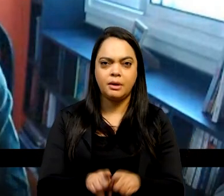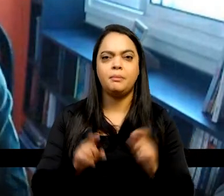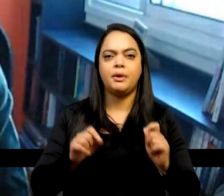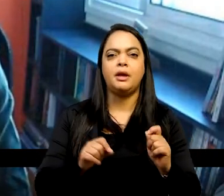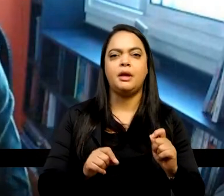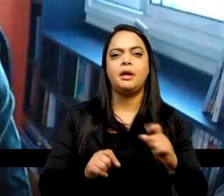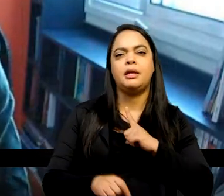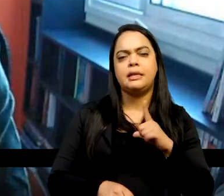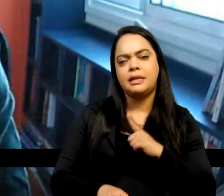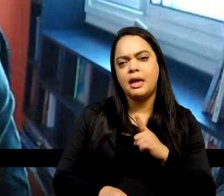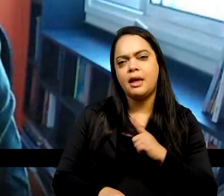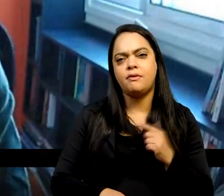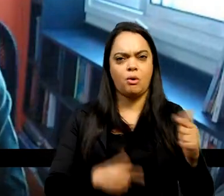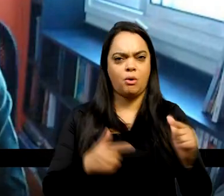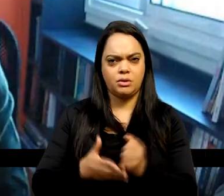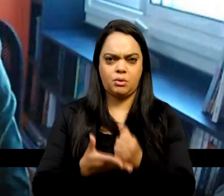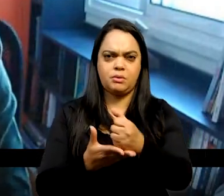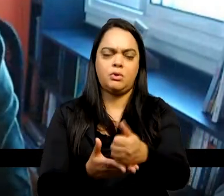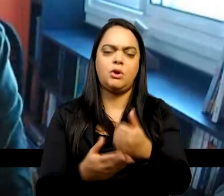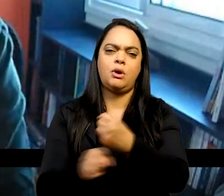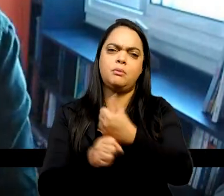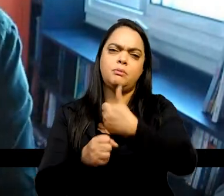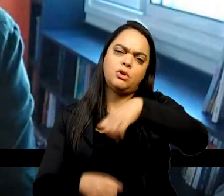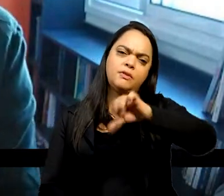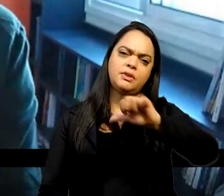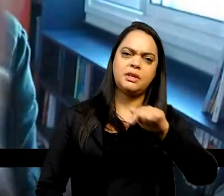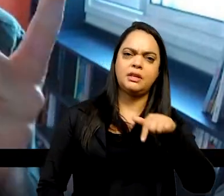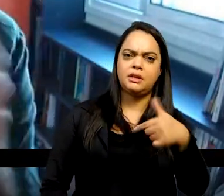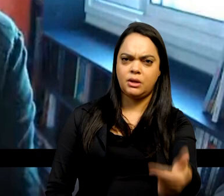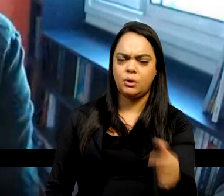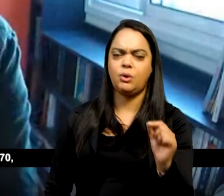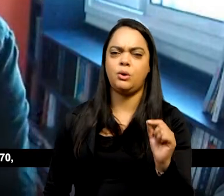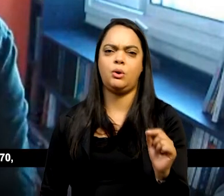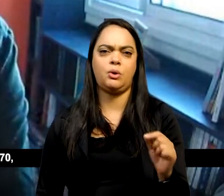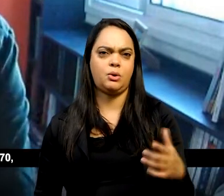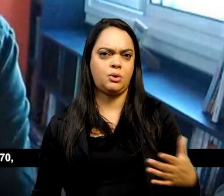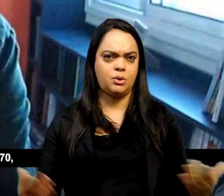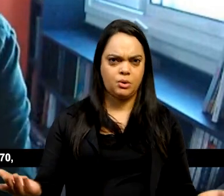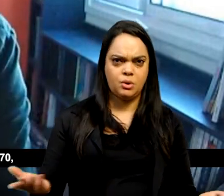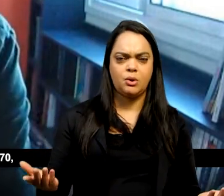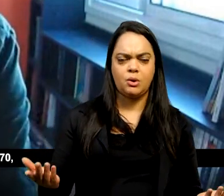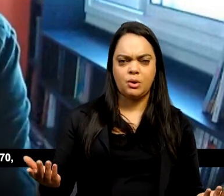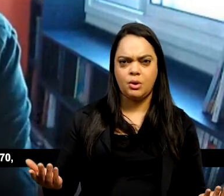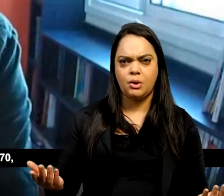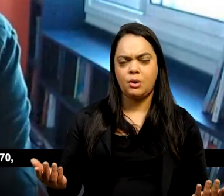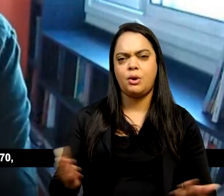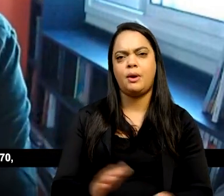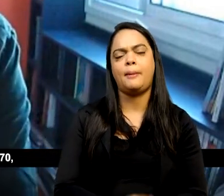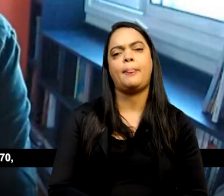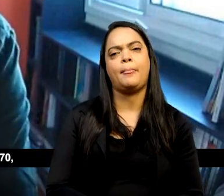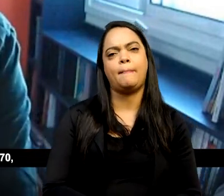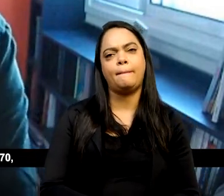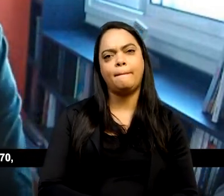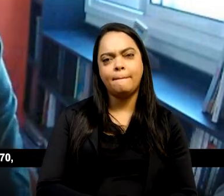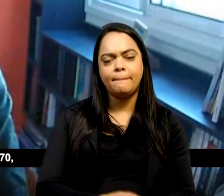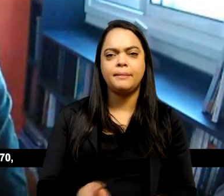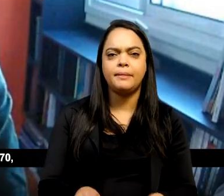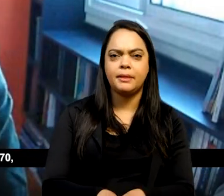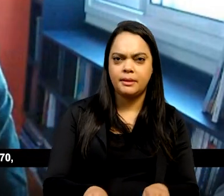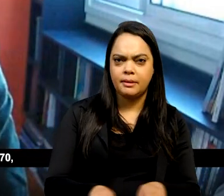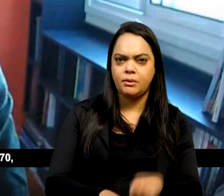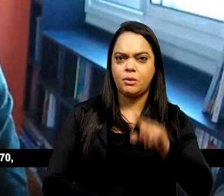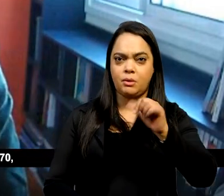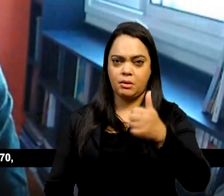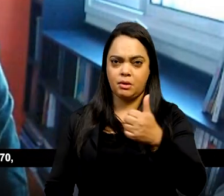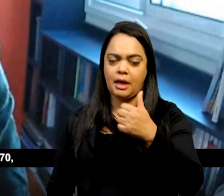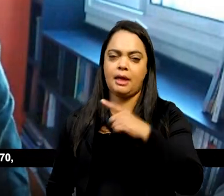interessante em 1972, numa outra coletânea organizada pelo Carlos Guilherme Mota, no 1822